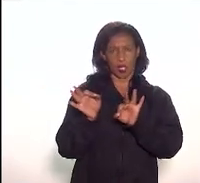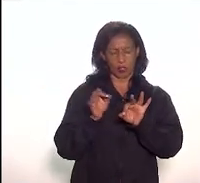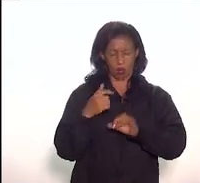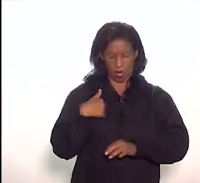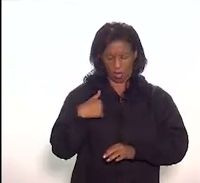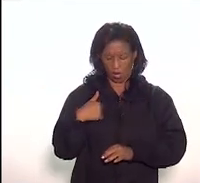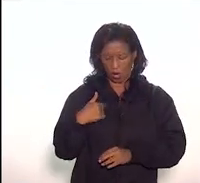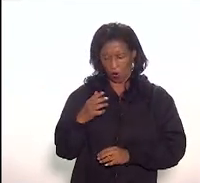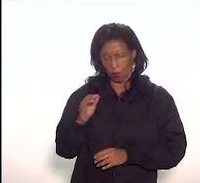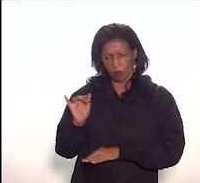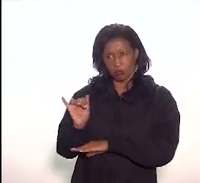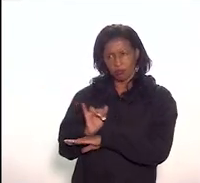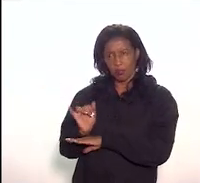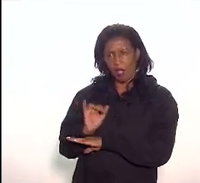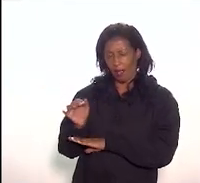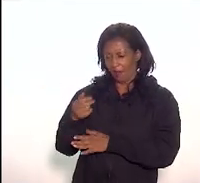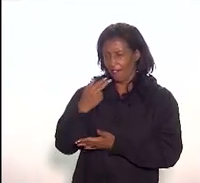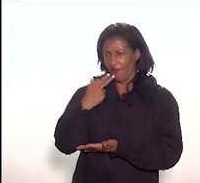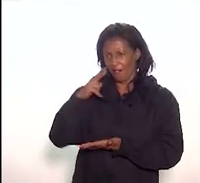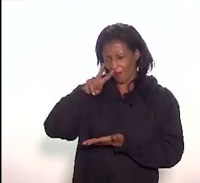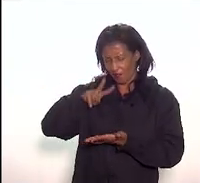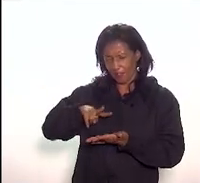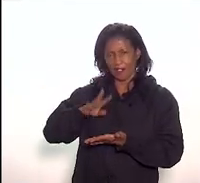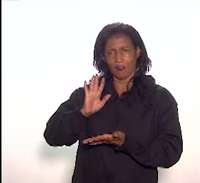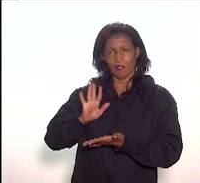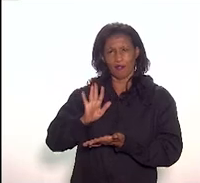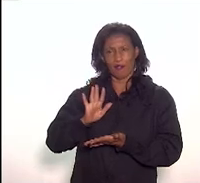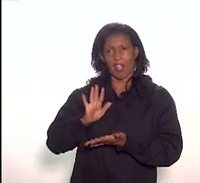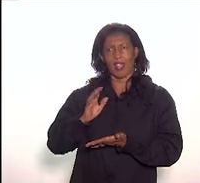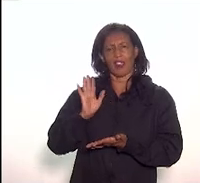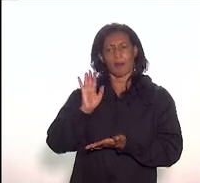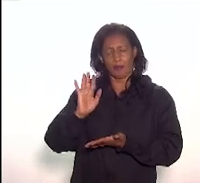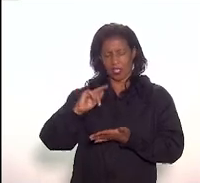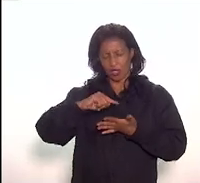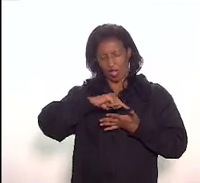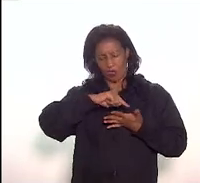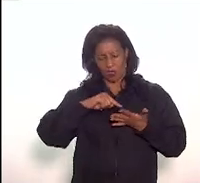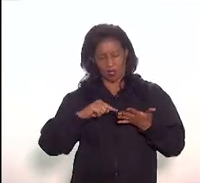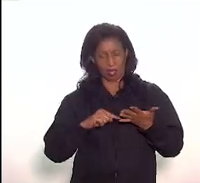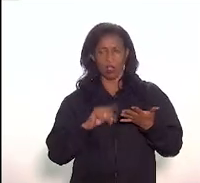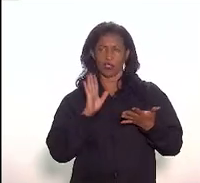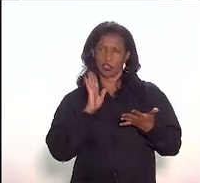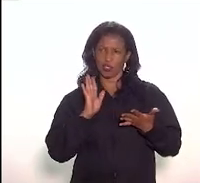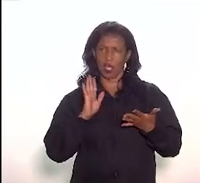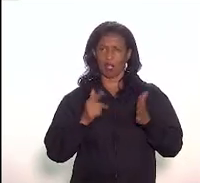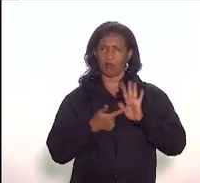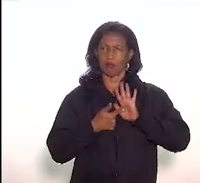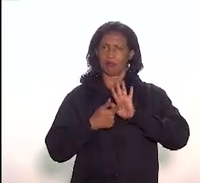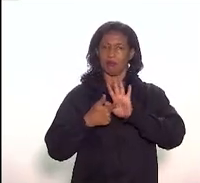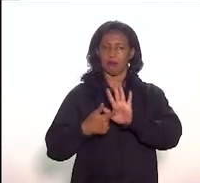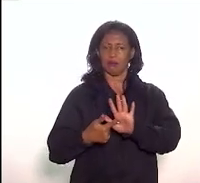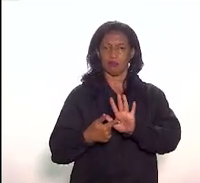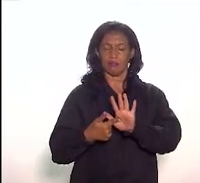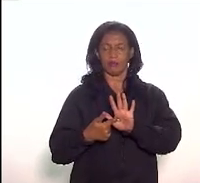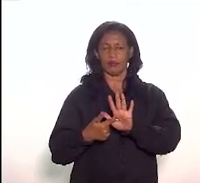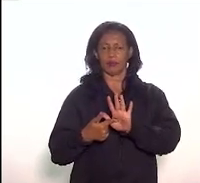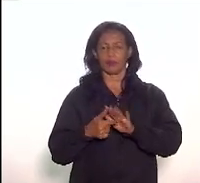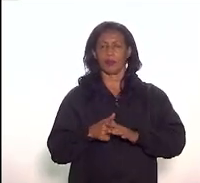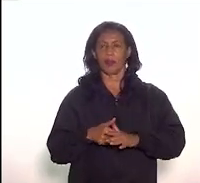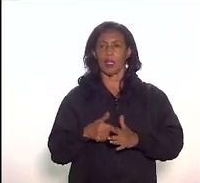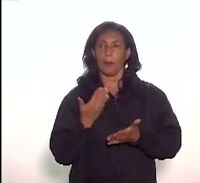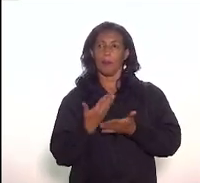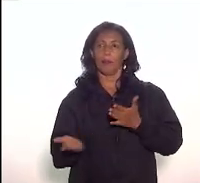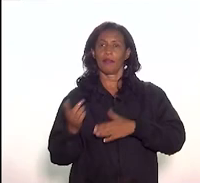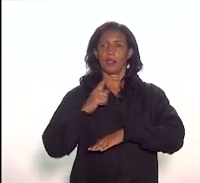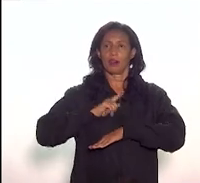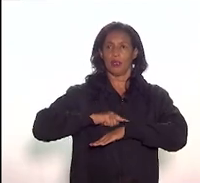vários aspectos já foram aqui elencados e, para não perdermos